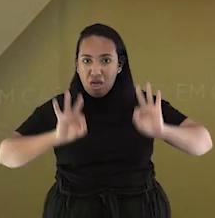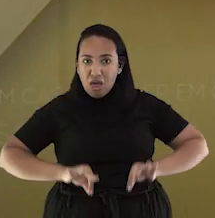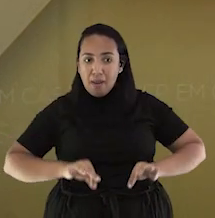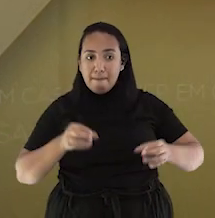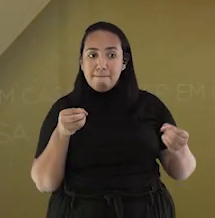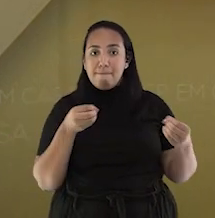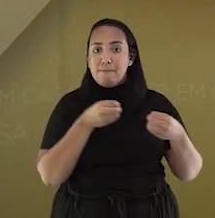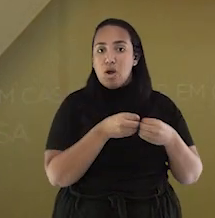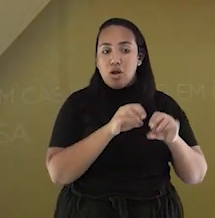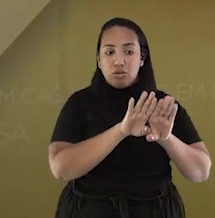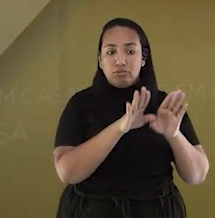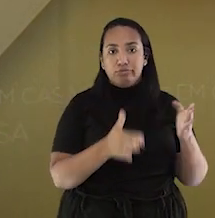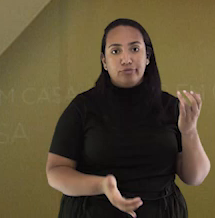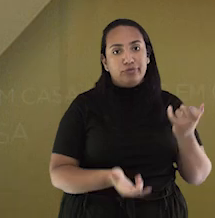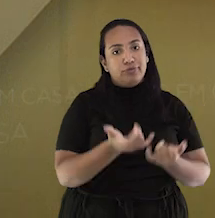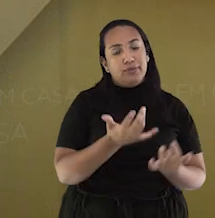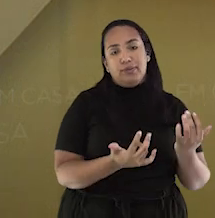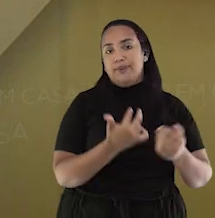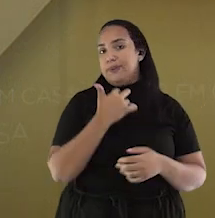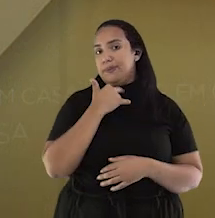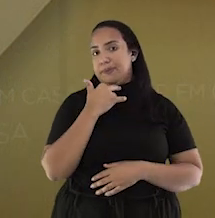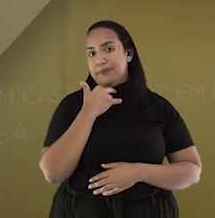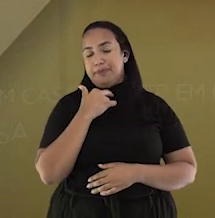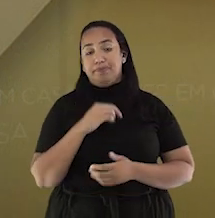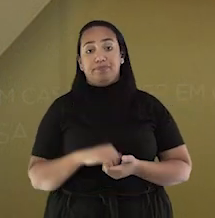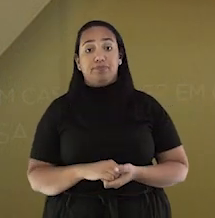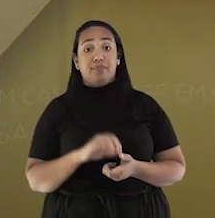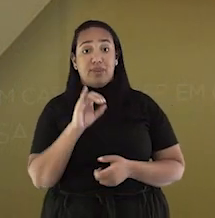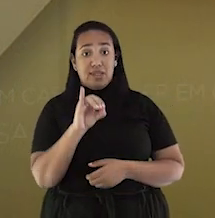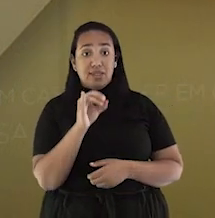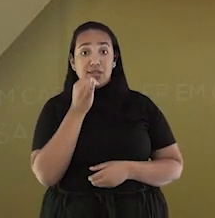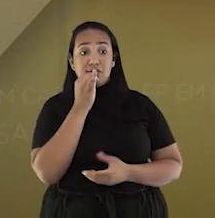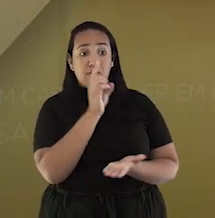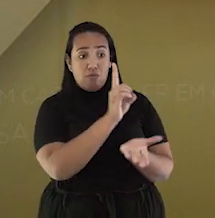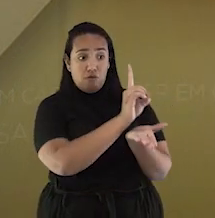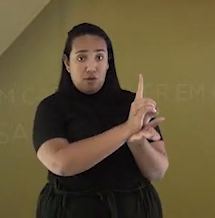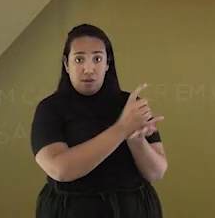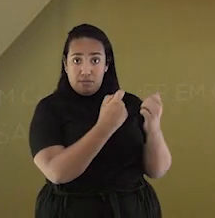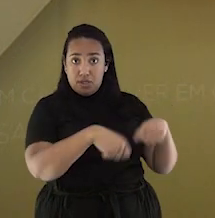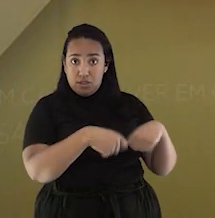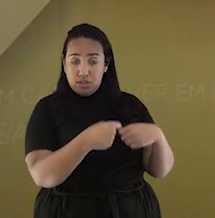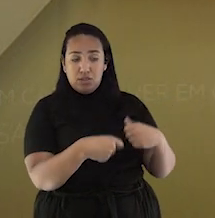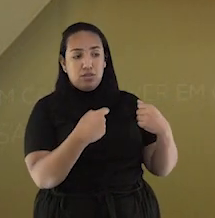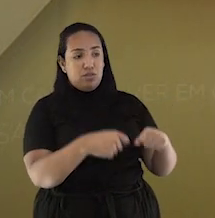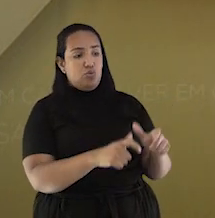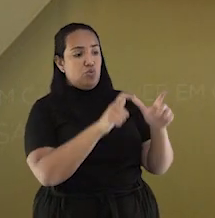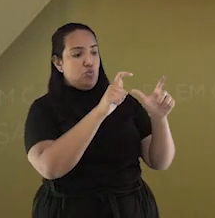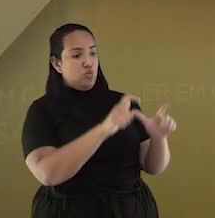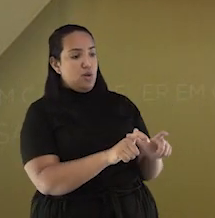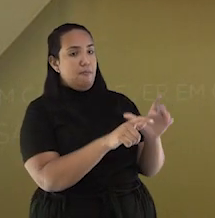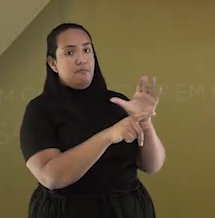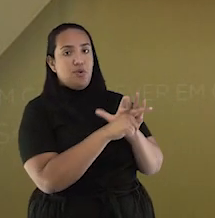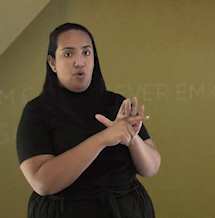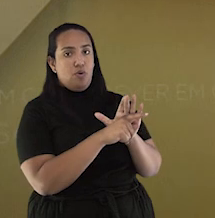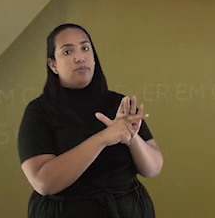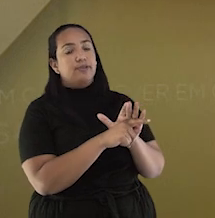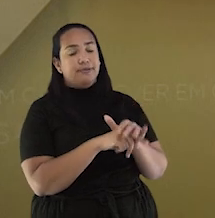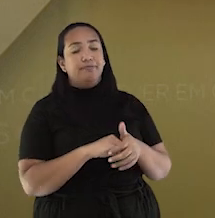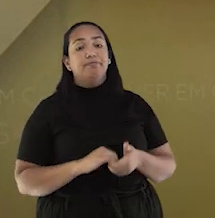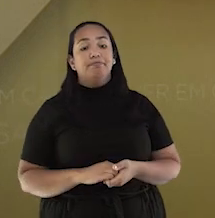cozinhando. Se necessário, acender uma vela, deixá-la em um local seguro e apropriado.